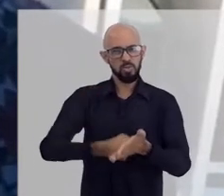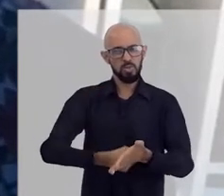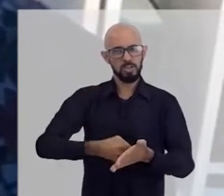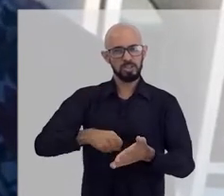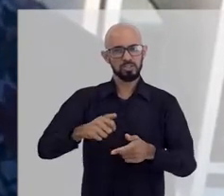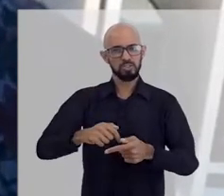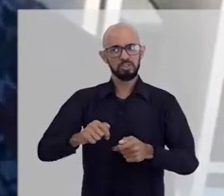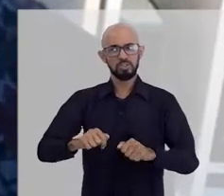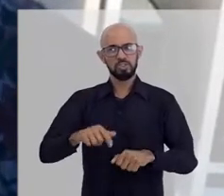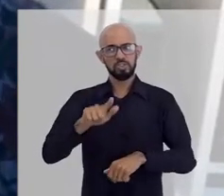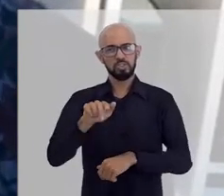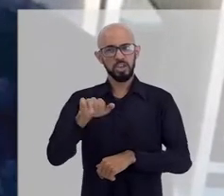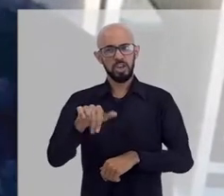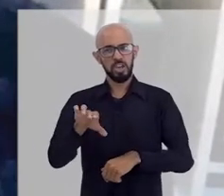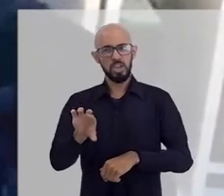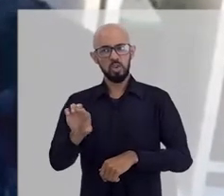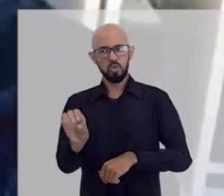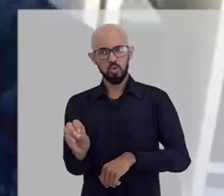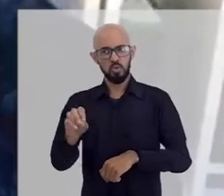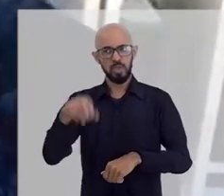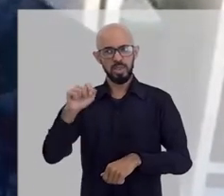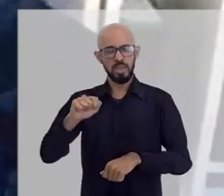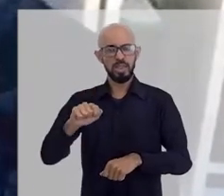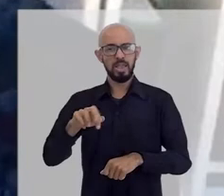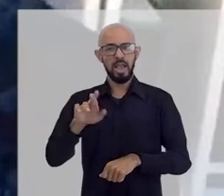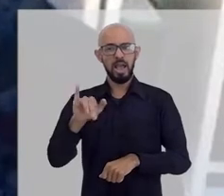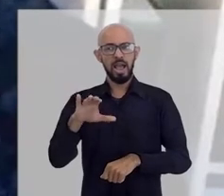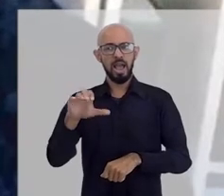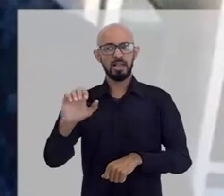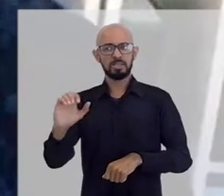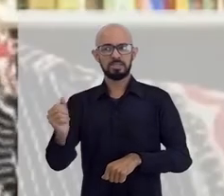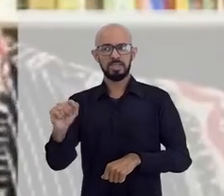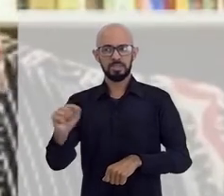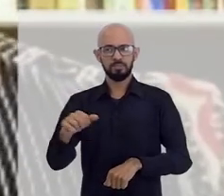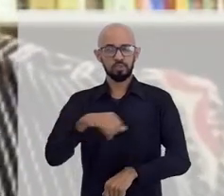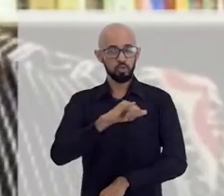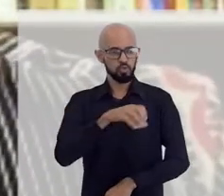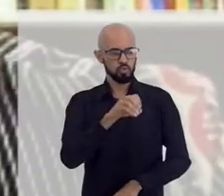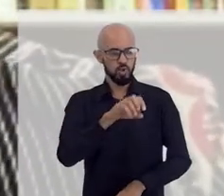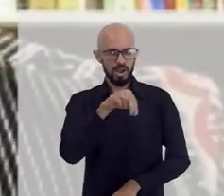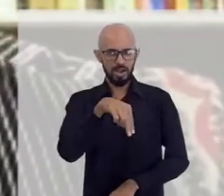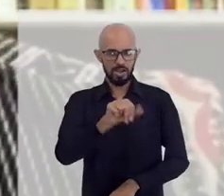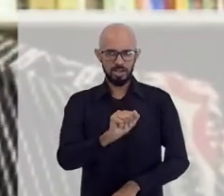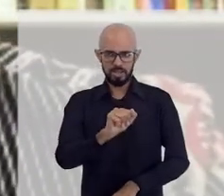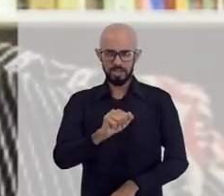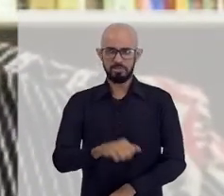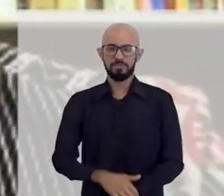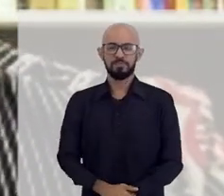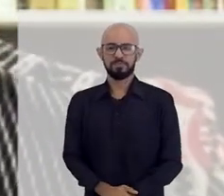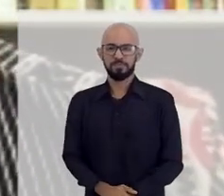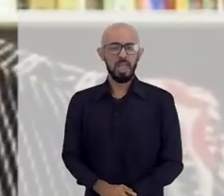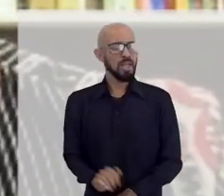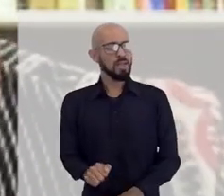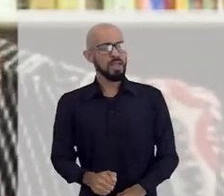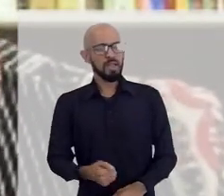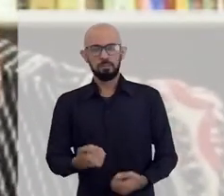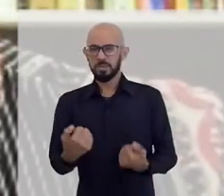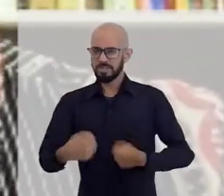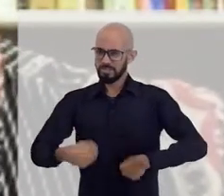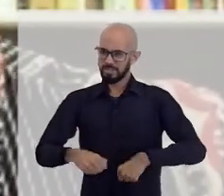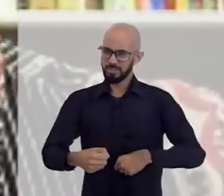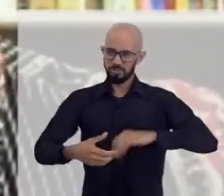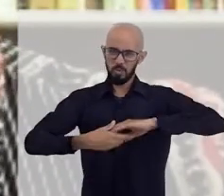raça, Joana Guimarães Luz. Professora, em primeiro lugar, permita-nos cumprimentá-la